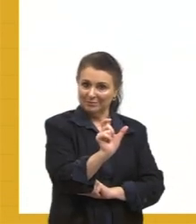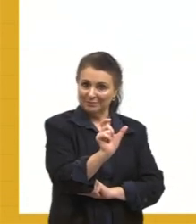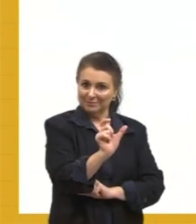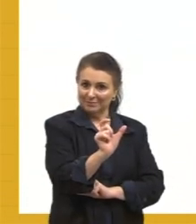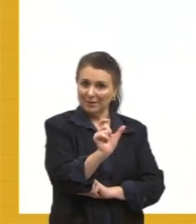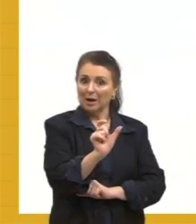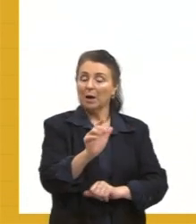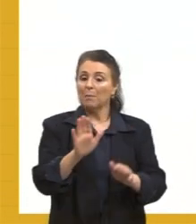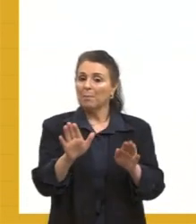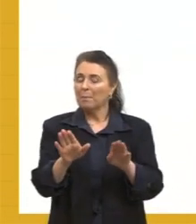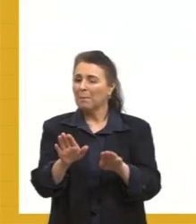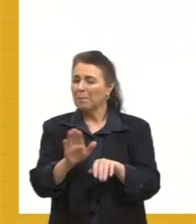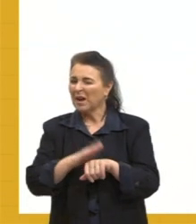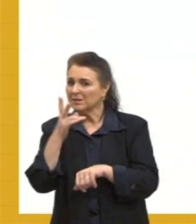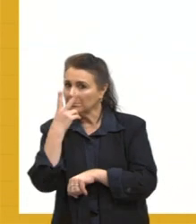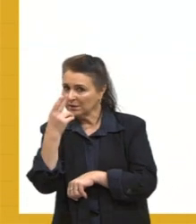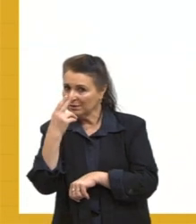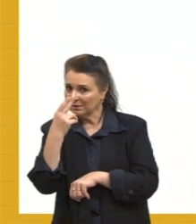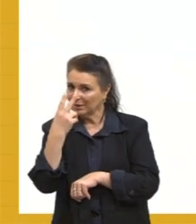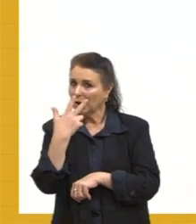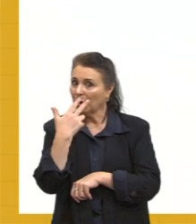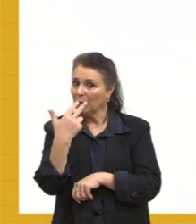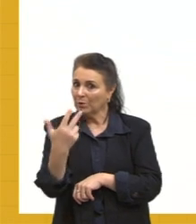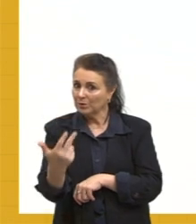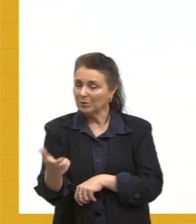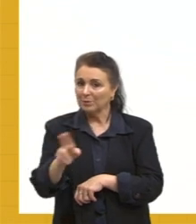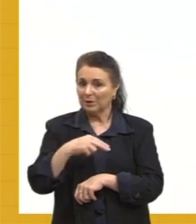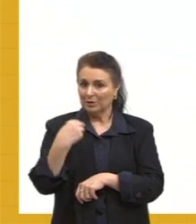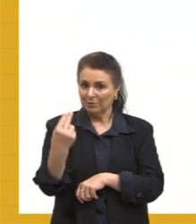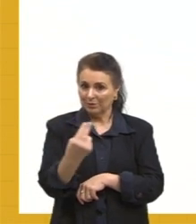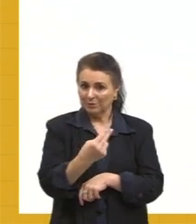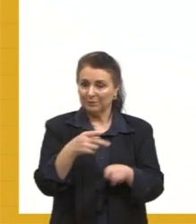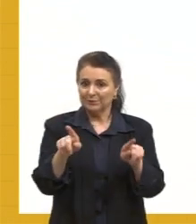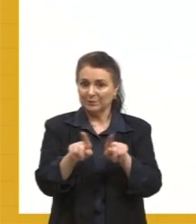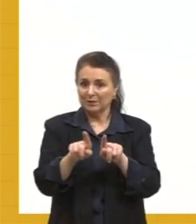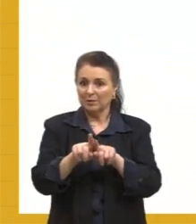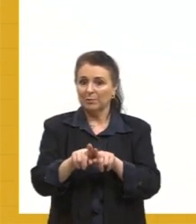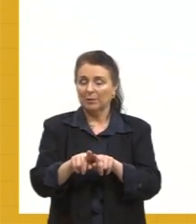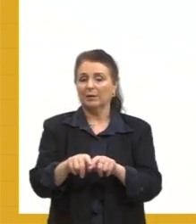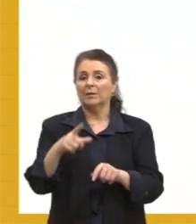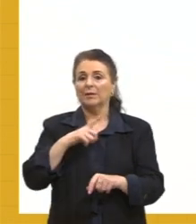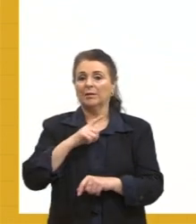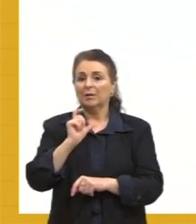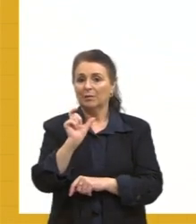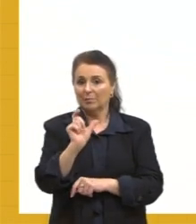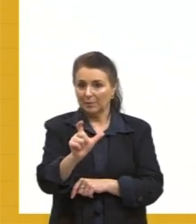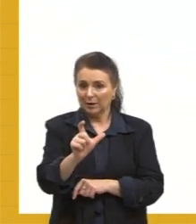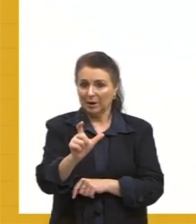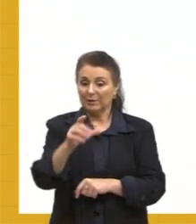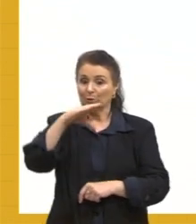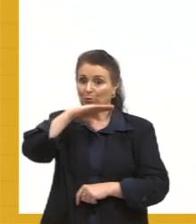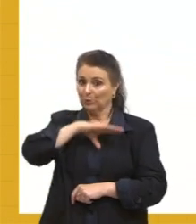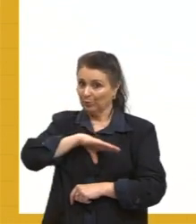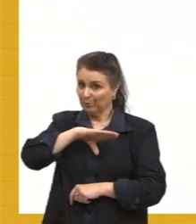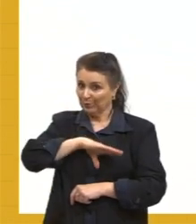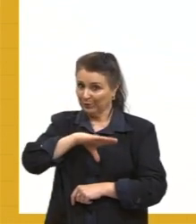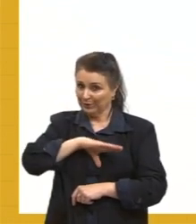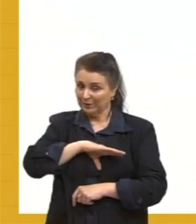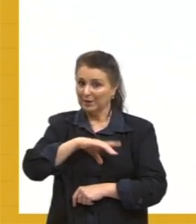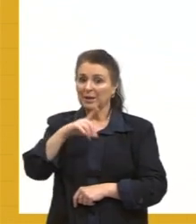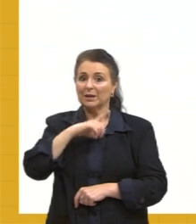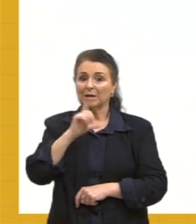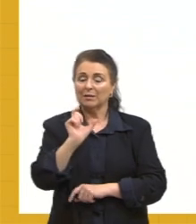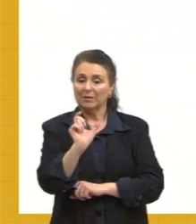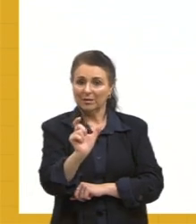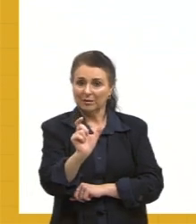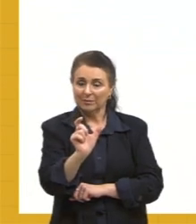mais próximas do nosso idioma. E também, além das palavras aportuguesadas, a gente tem palavras